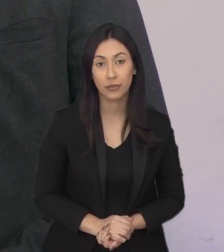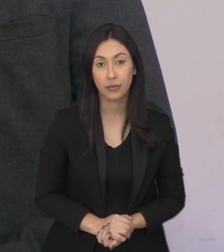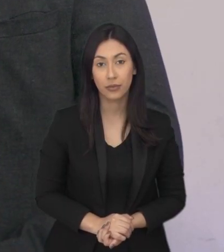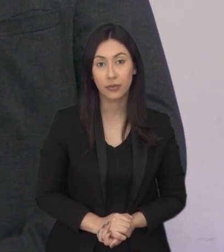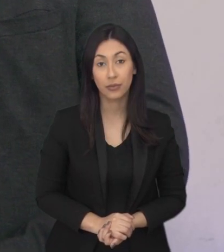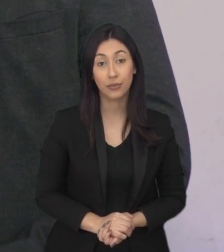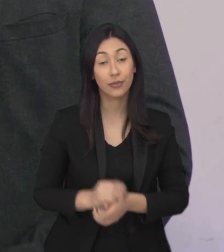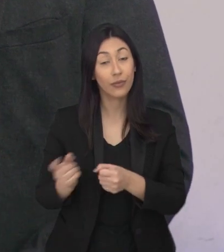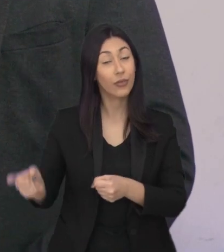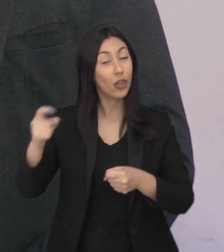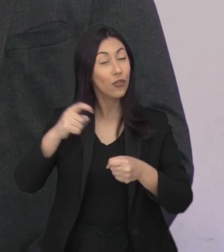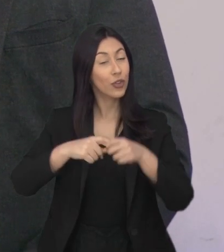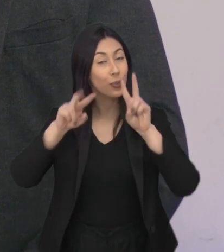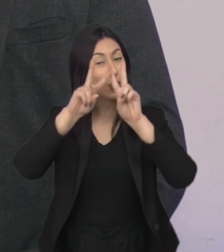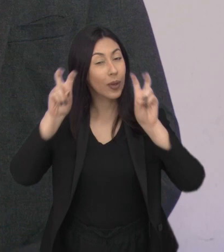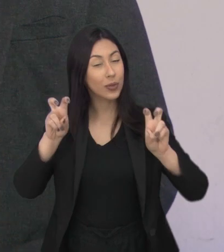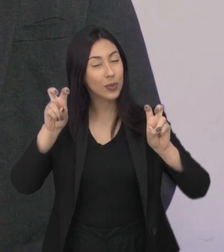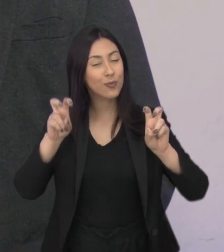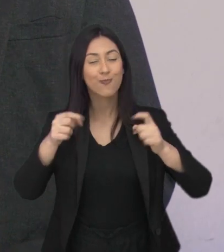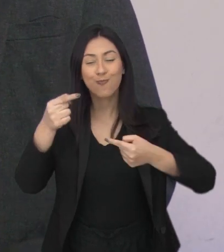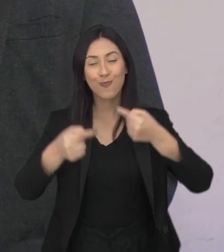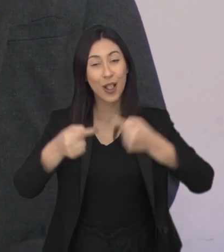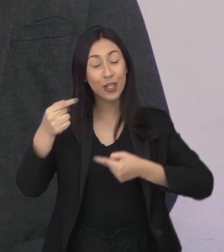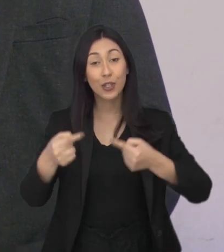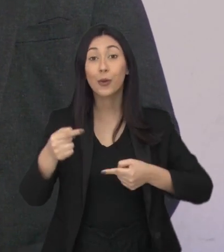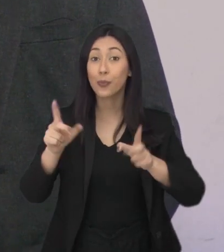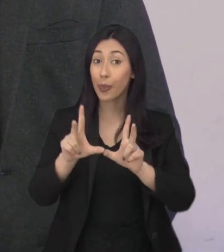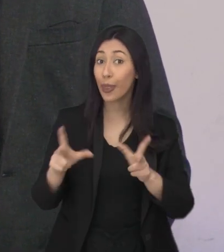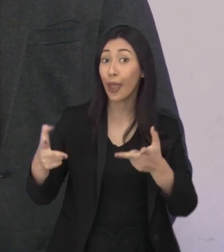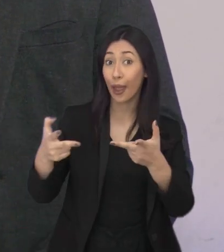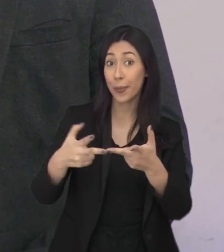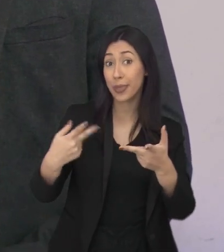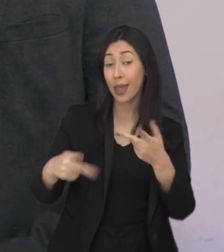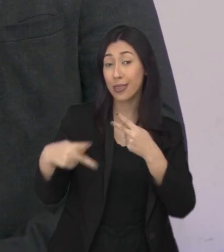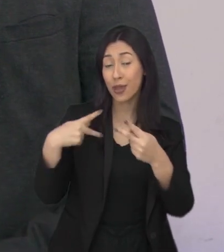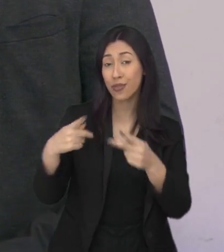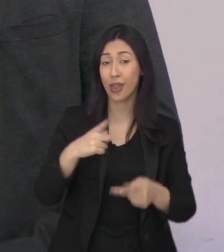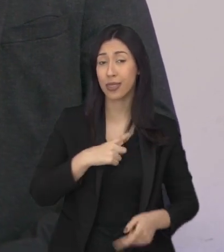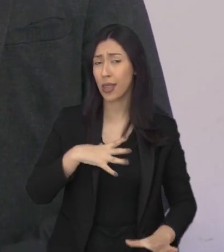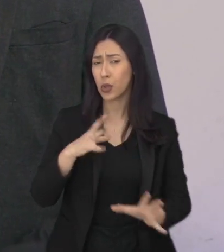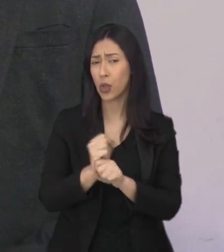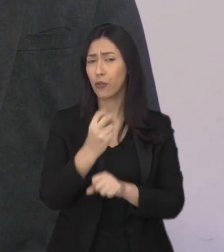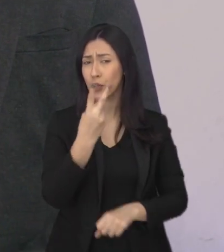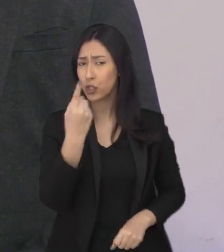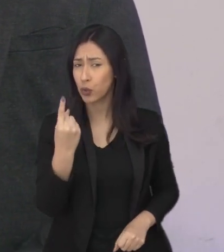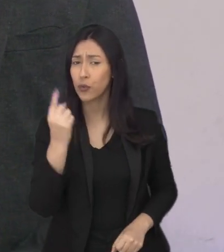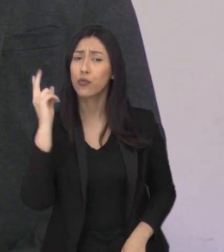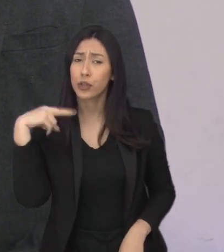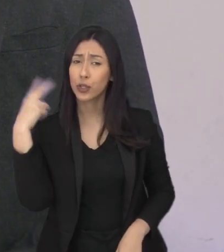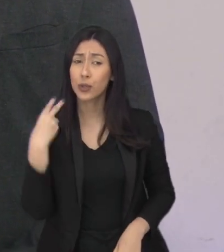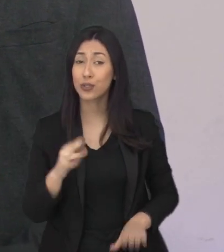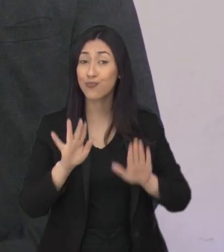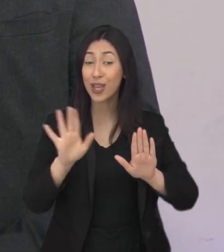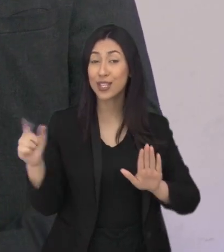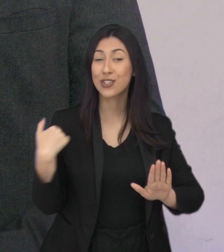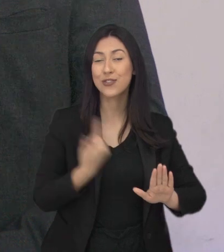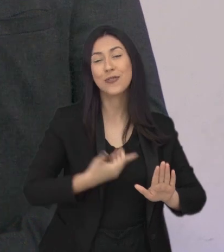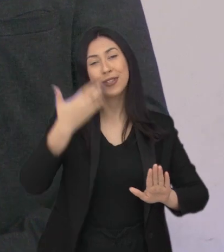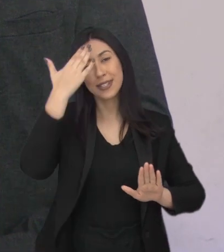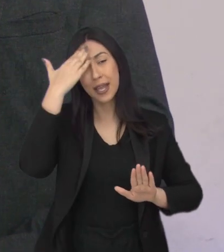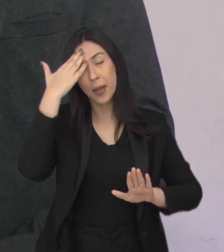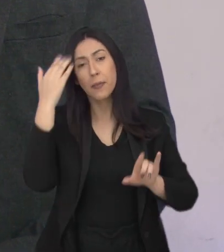Voltamos a falar sobre política. A Câmara de São José conta com 21 vereadores, mas nós sabemos que o número de